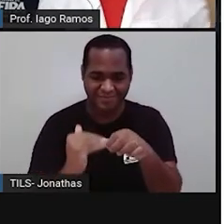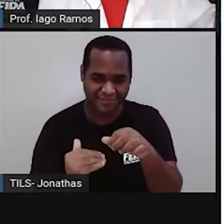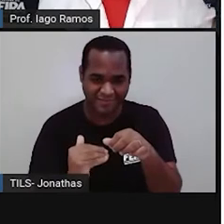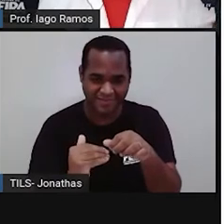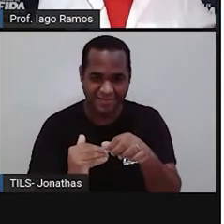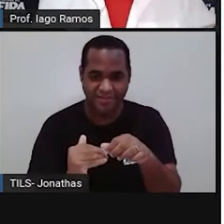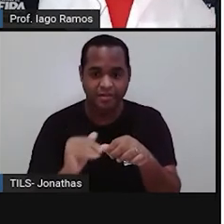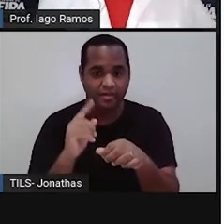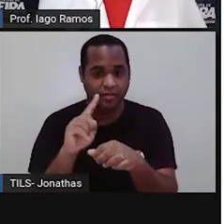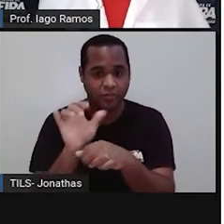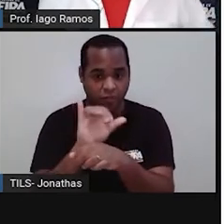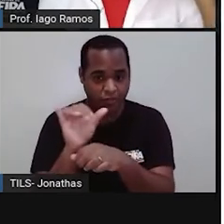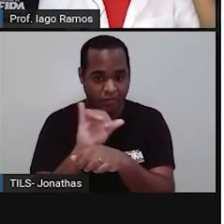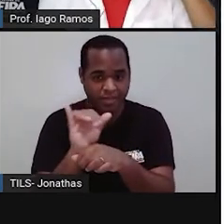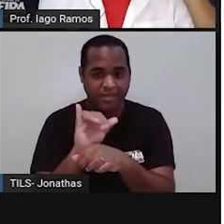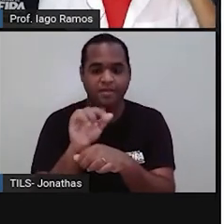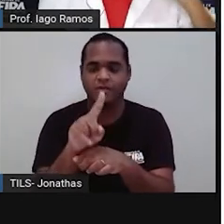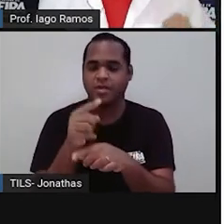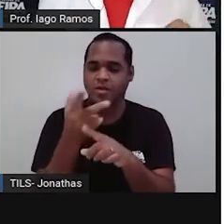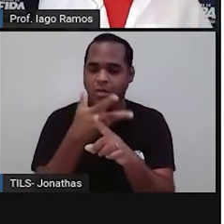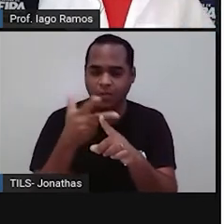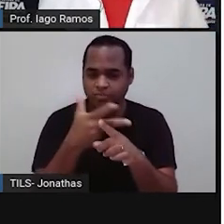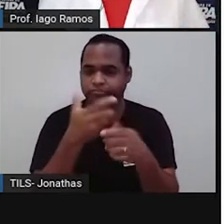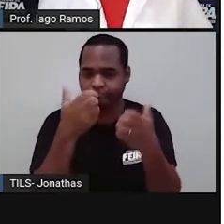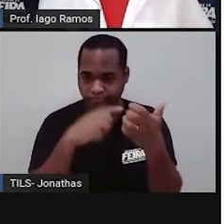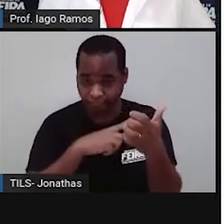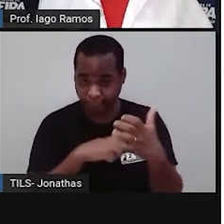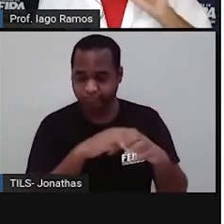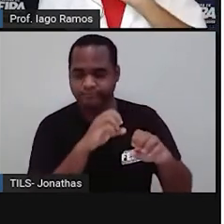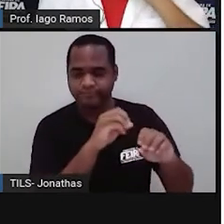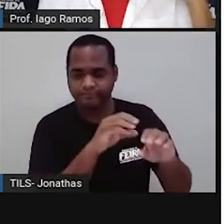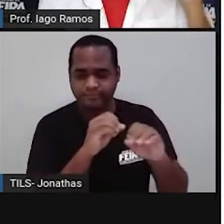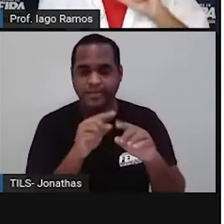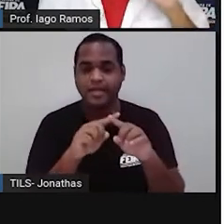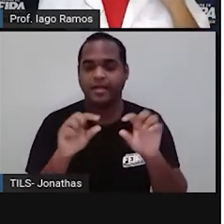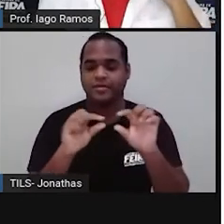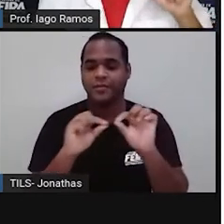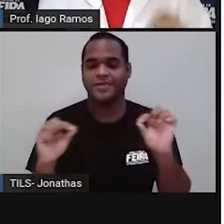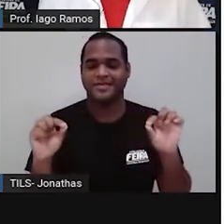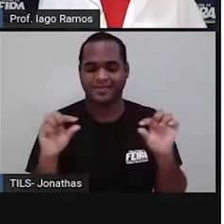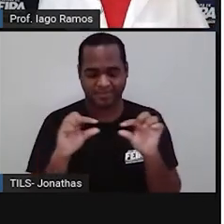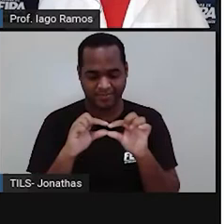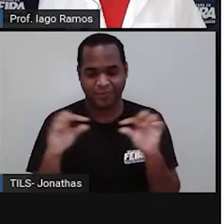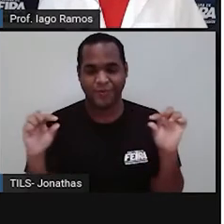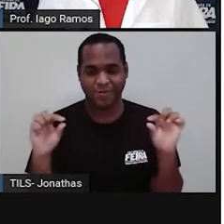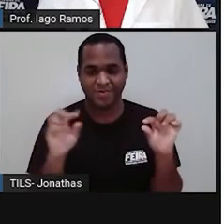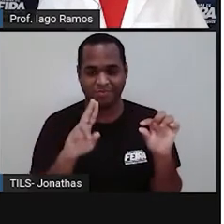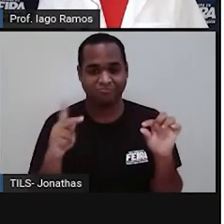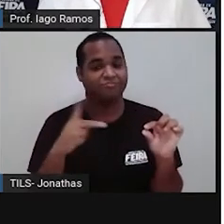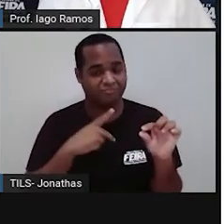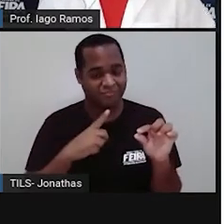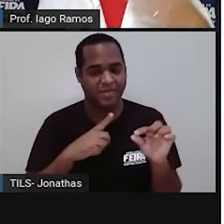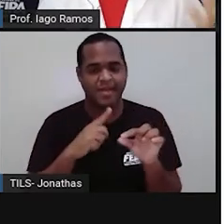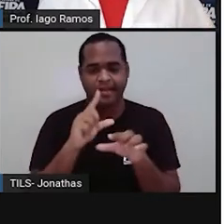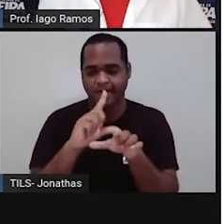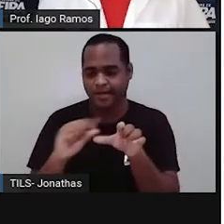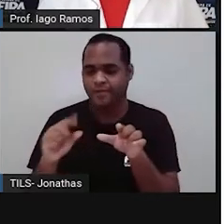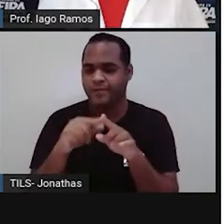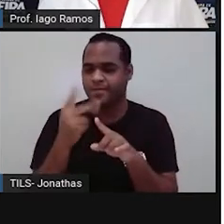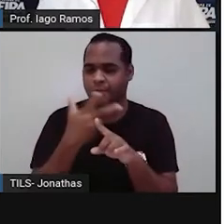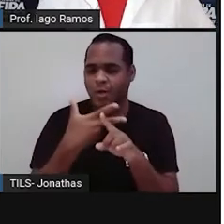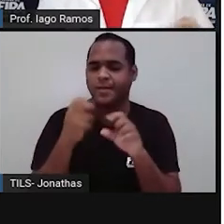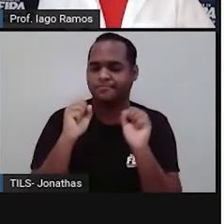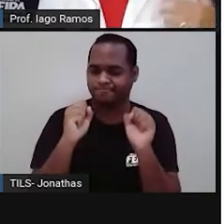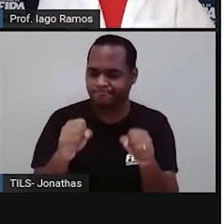estar lá no canal do YouTube. Você vai procurar essa aula, né? E lá na descrição vai ter o link desse jogo para que você possa jogar em outro